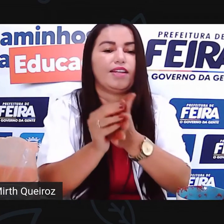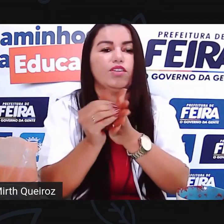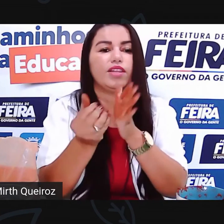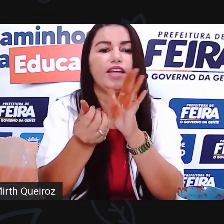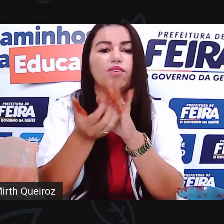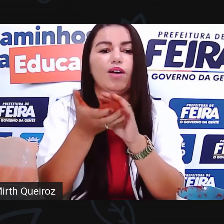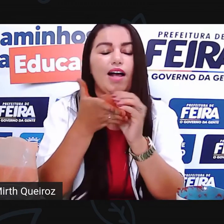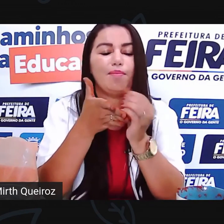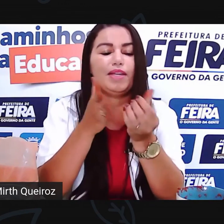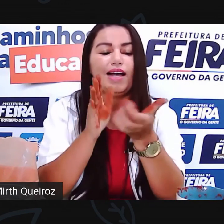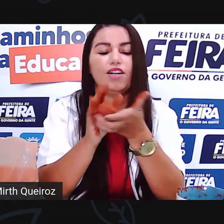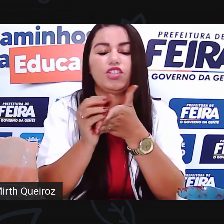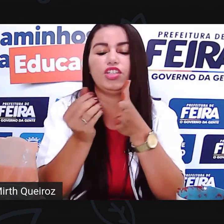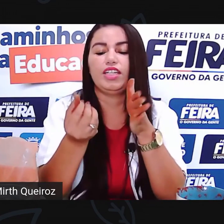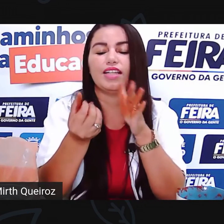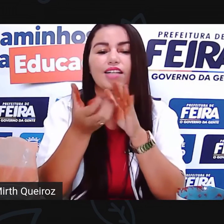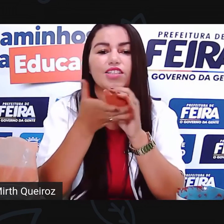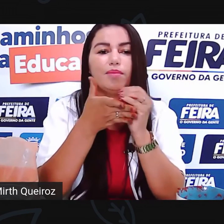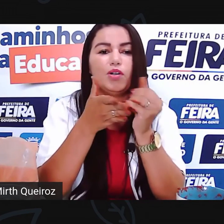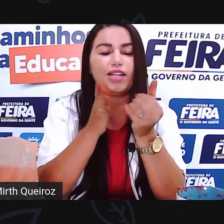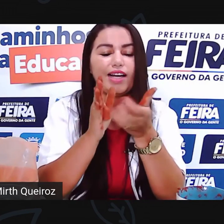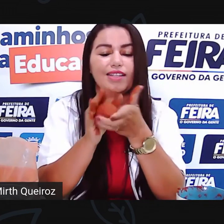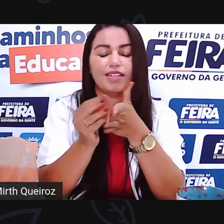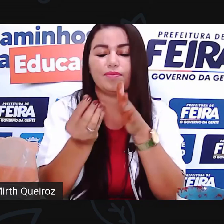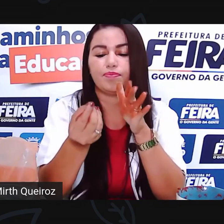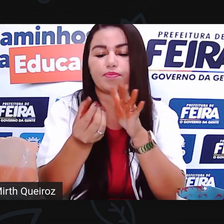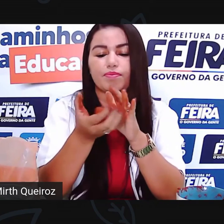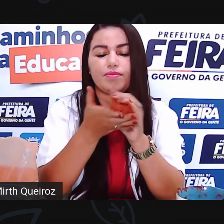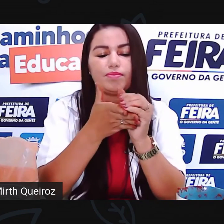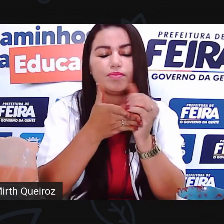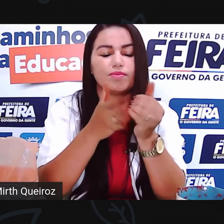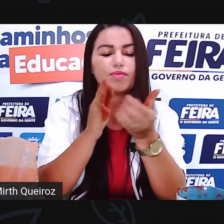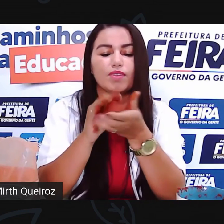Aqui eu tenho a minha argila Já molhada